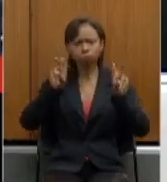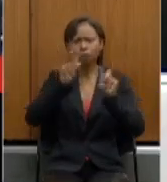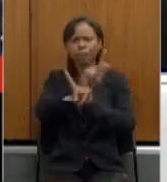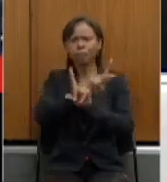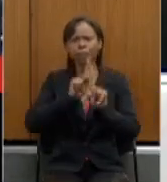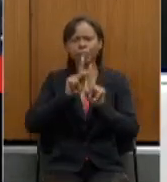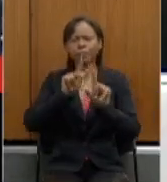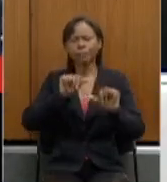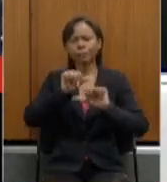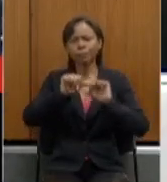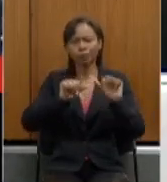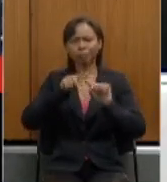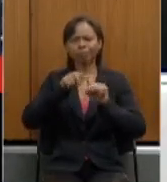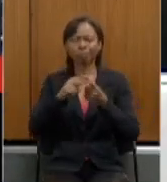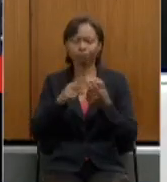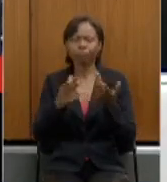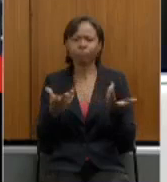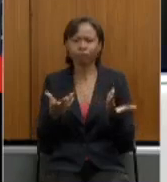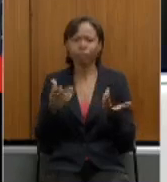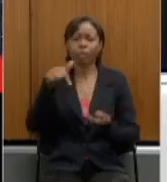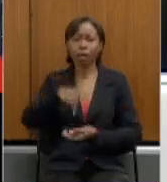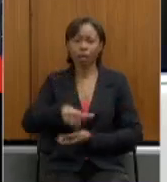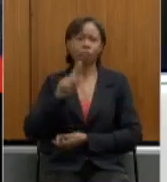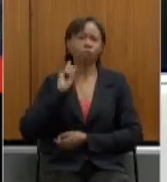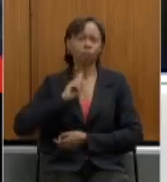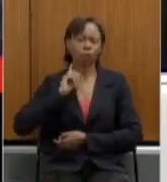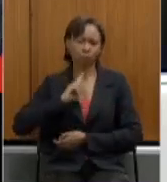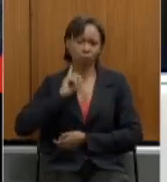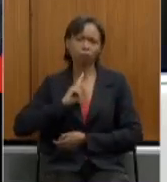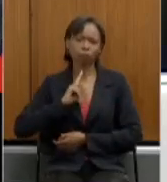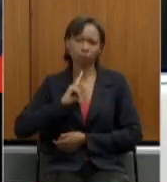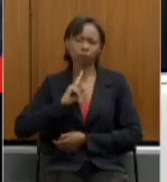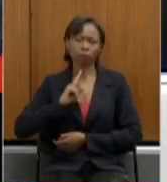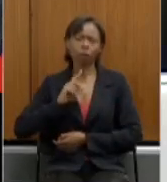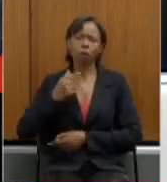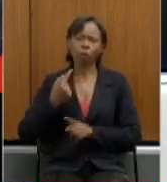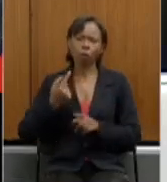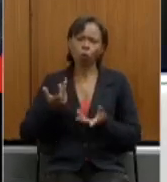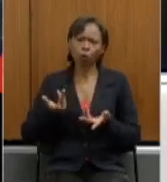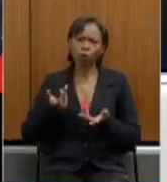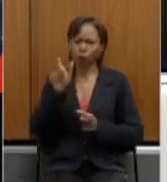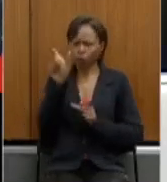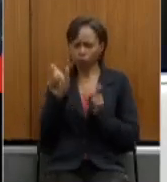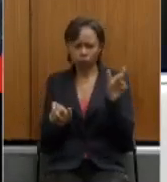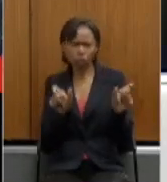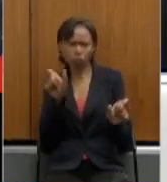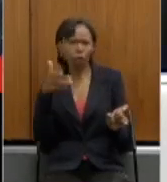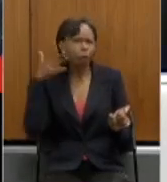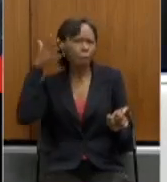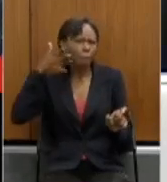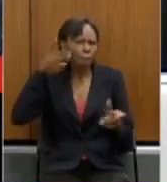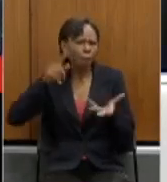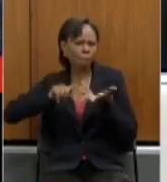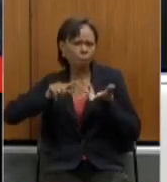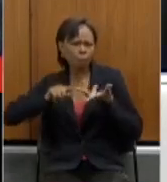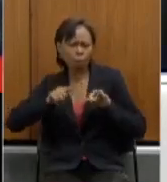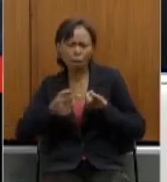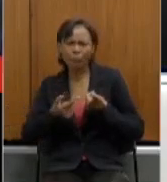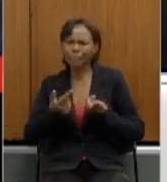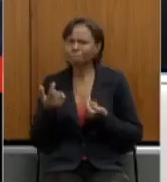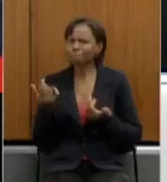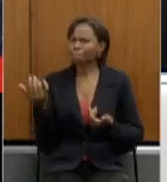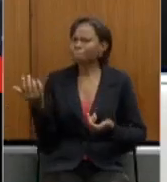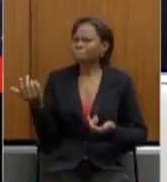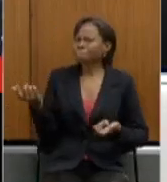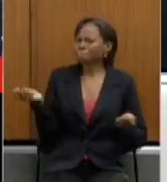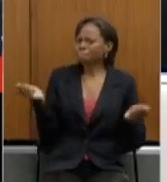reforma da previdência em Minas Gerais com debatedores com imensa capacidade como a doutora